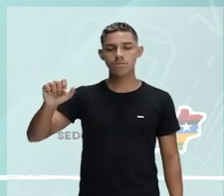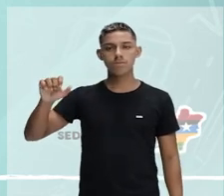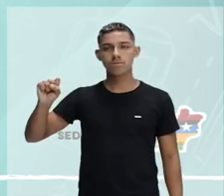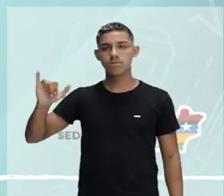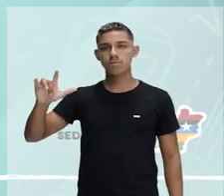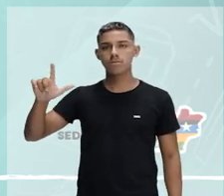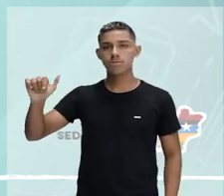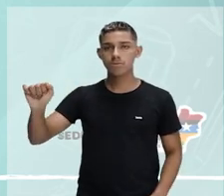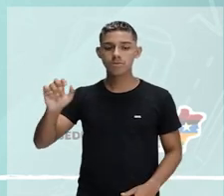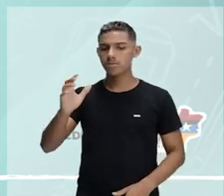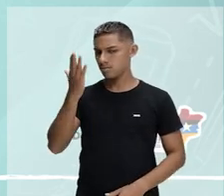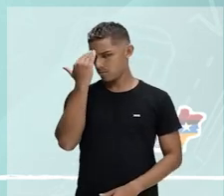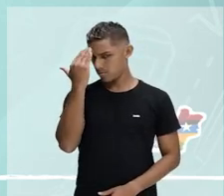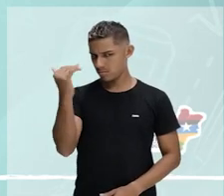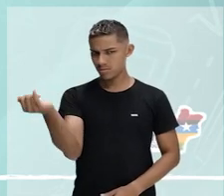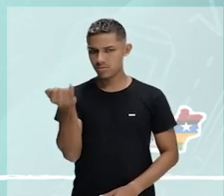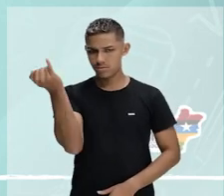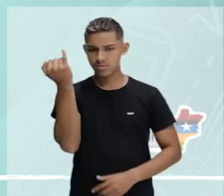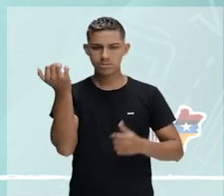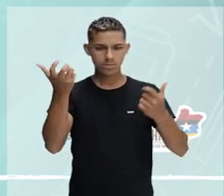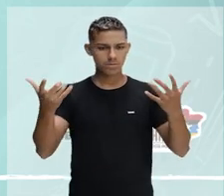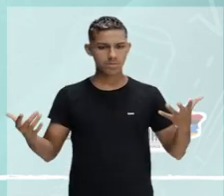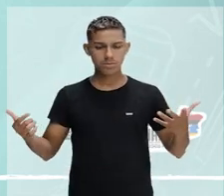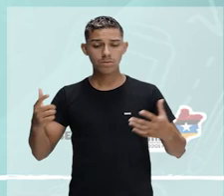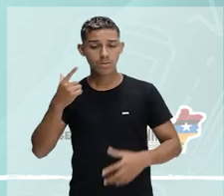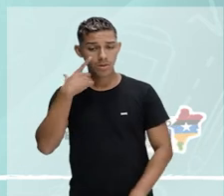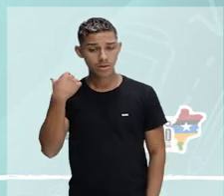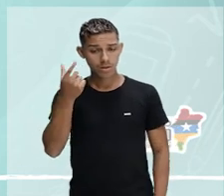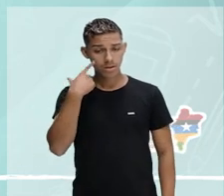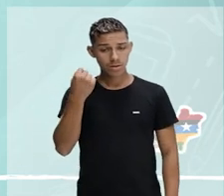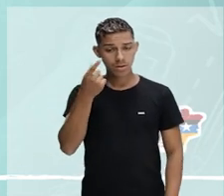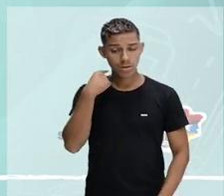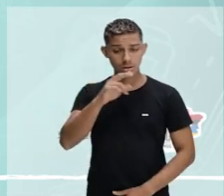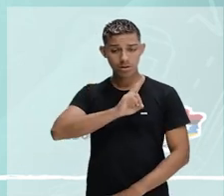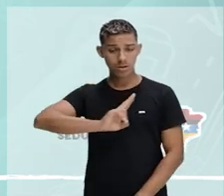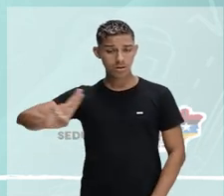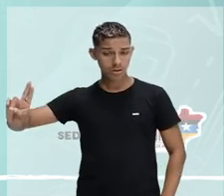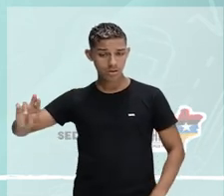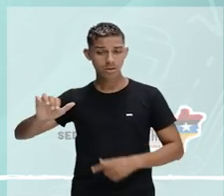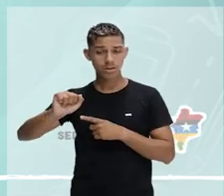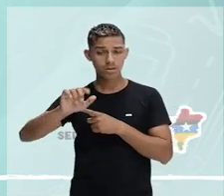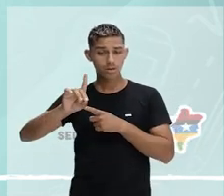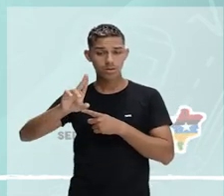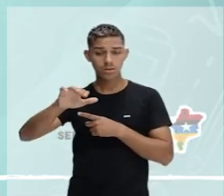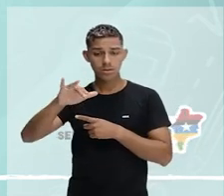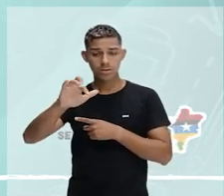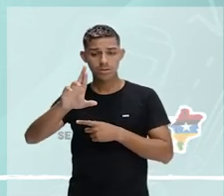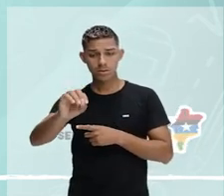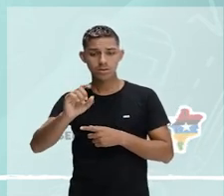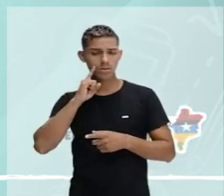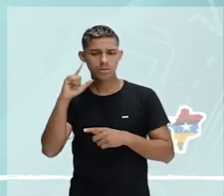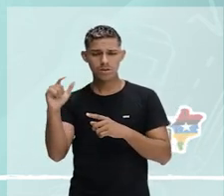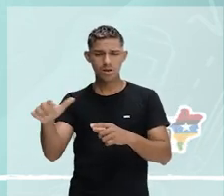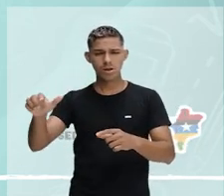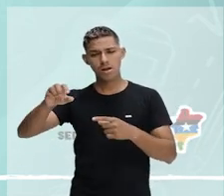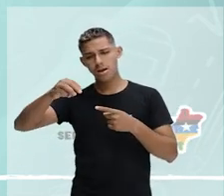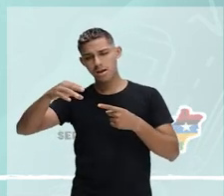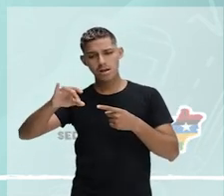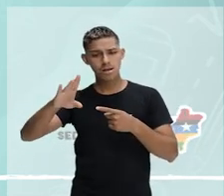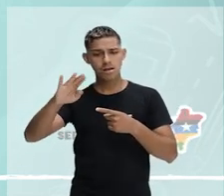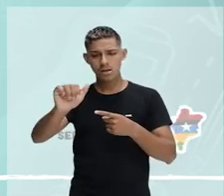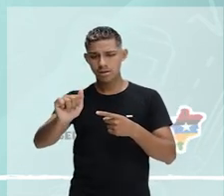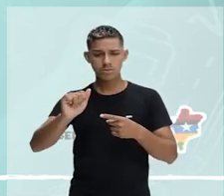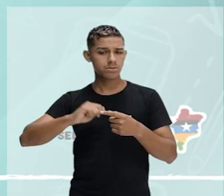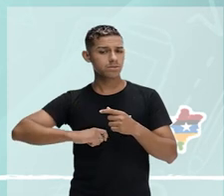de grande importância. O rato foi nomeado para chefe aduaneiro, fazendo muita moamba, ganhando muito dinheiro.